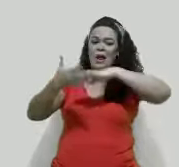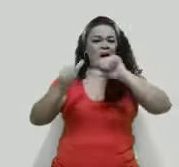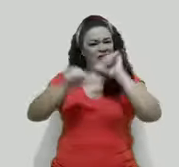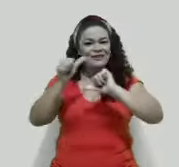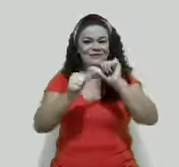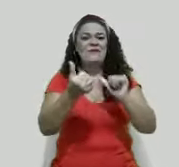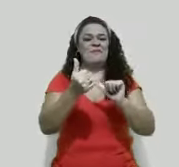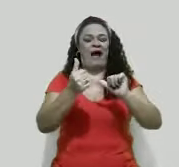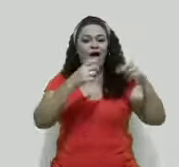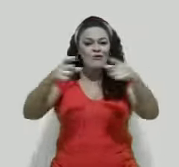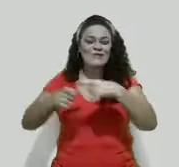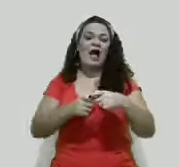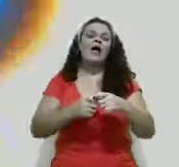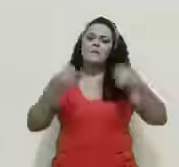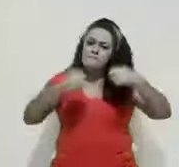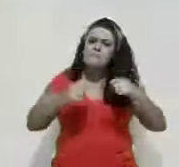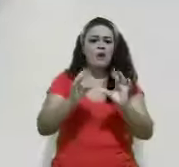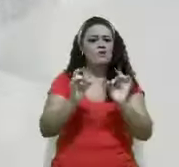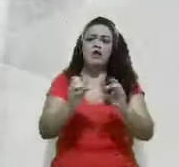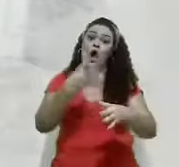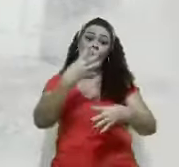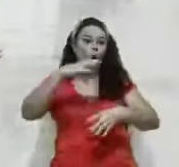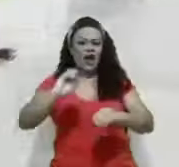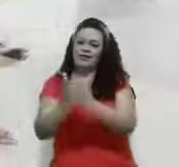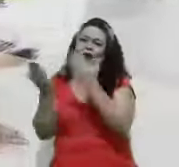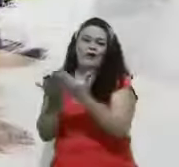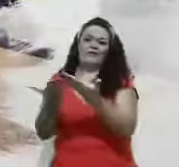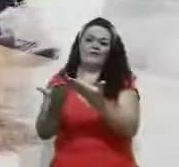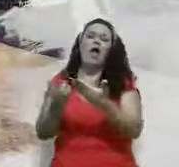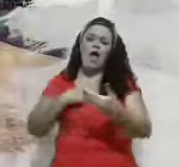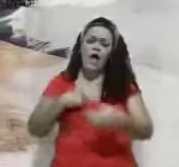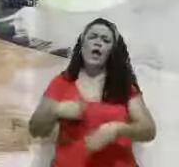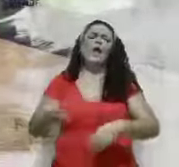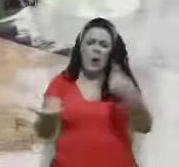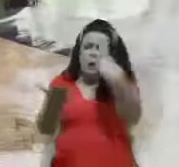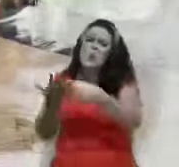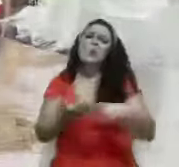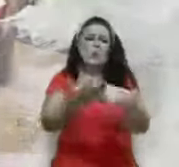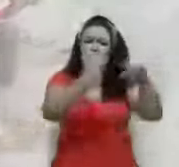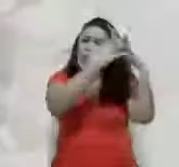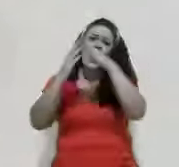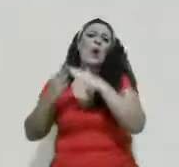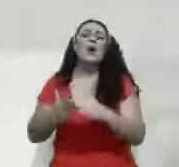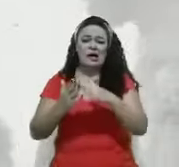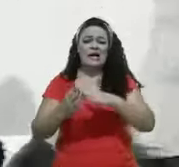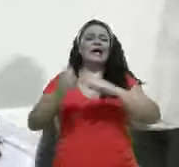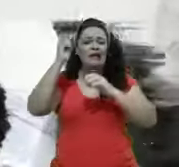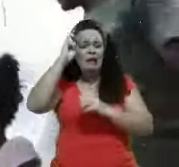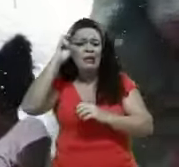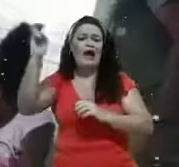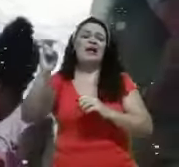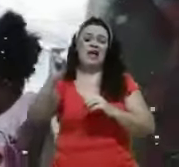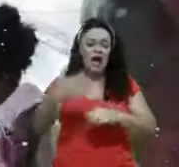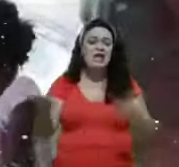40 exemplares. E por que este projeto? Porque eu sei do meu compromisso como intelectual morador da periferia. E porque, assim